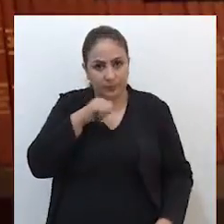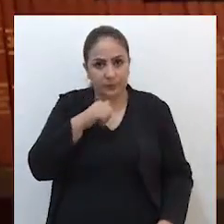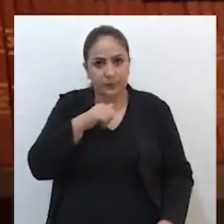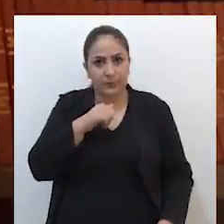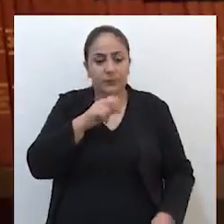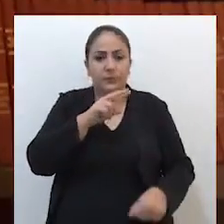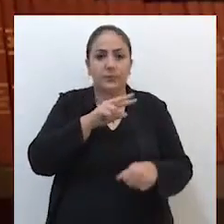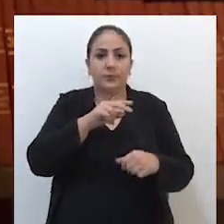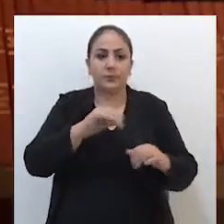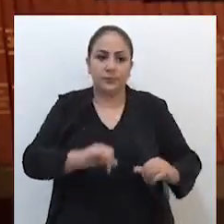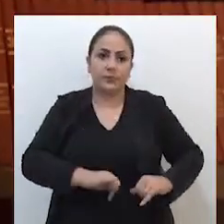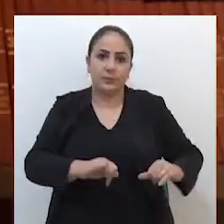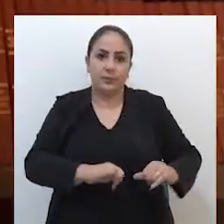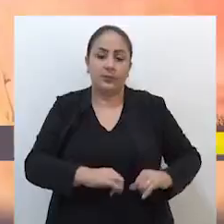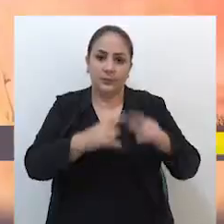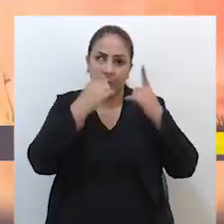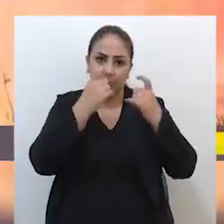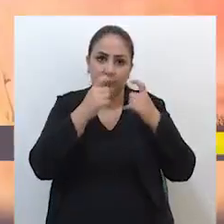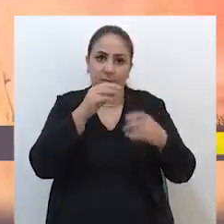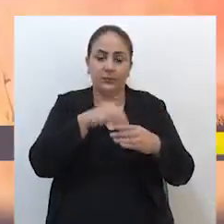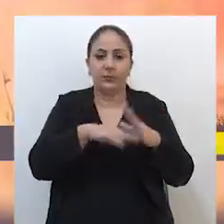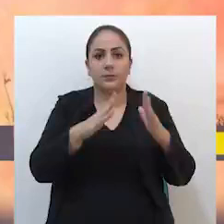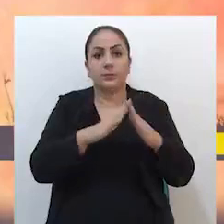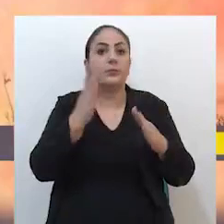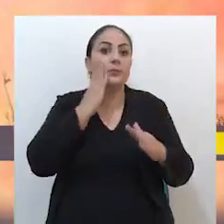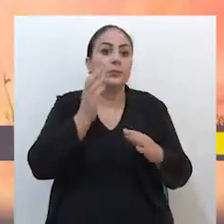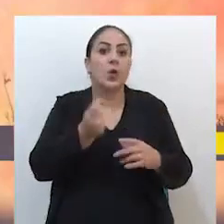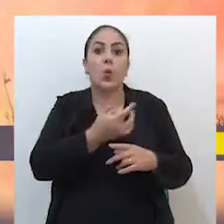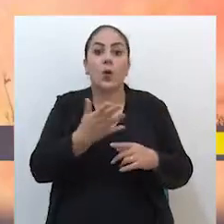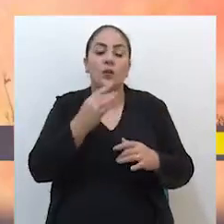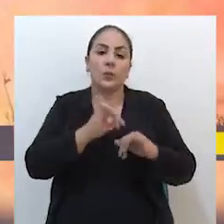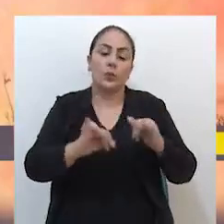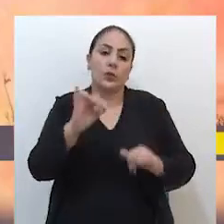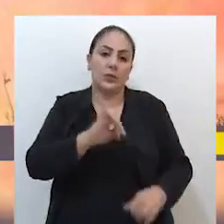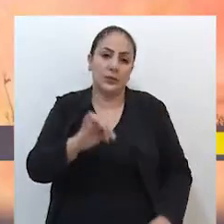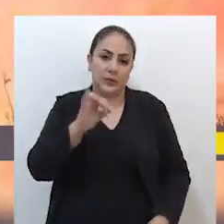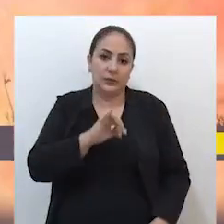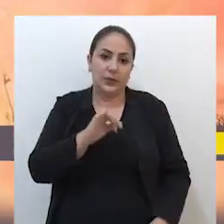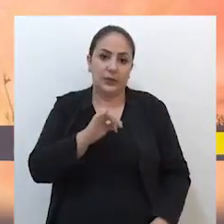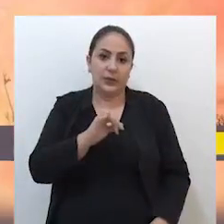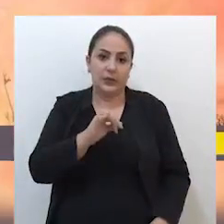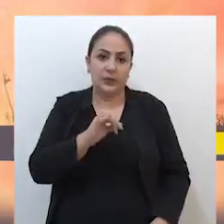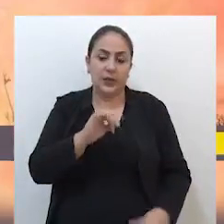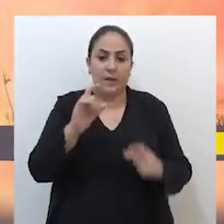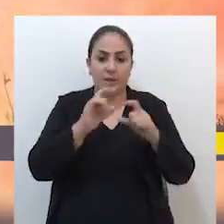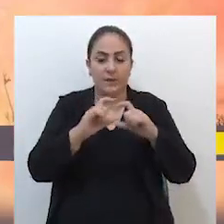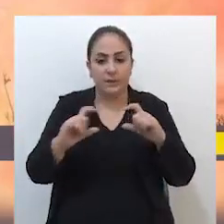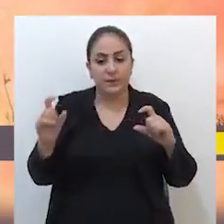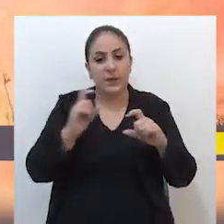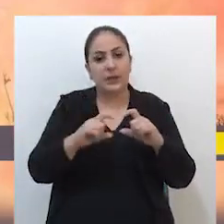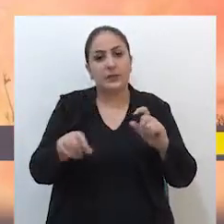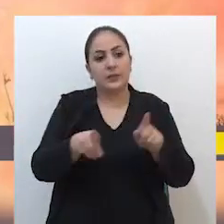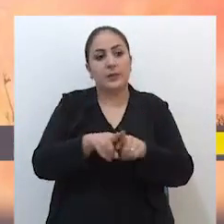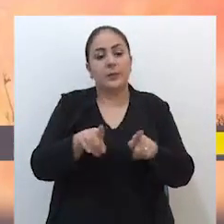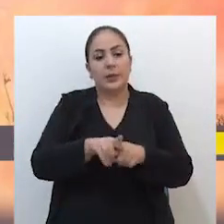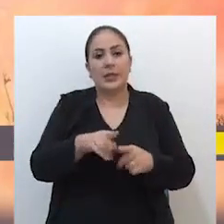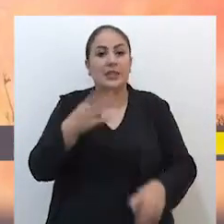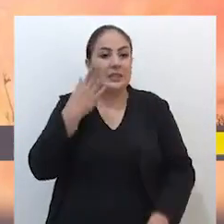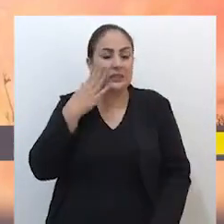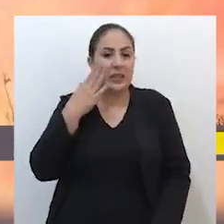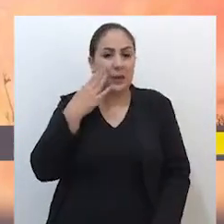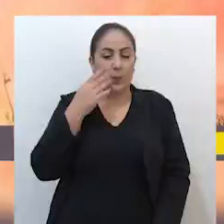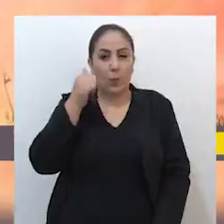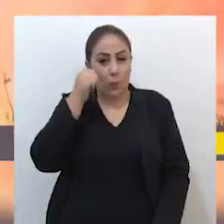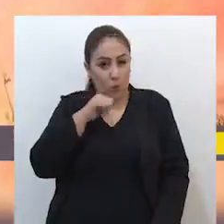mulheres vítimas de violência doméstica sabe o quanto é importante a frase e que elas